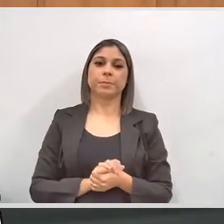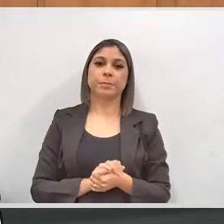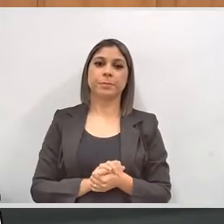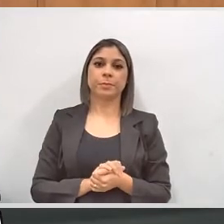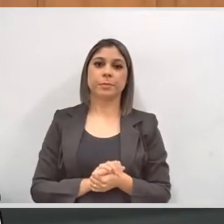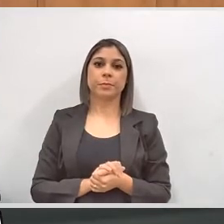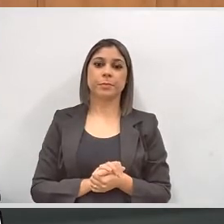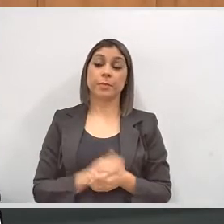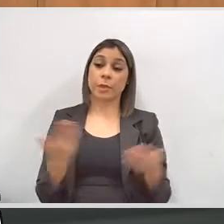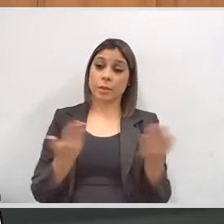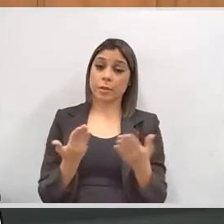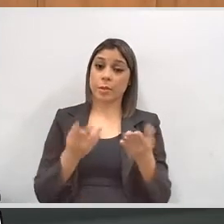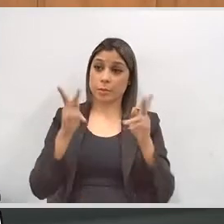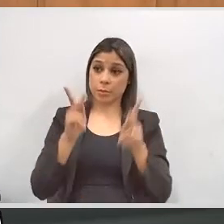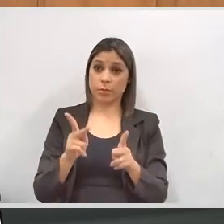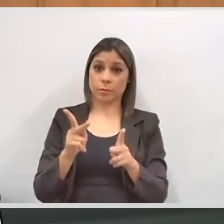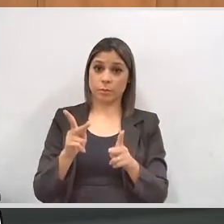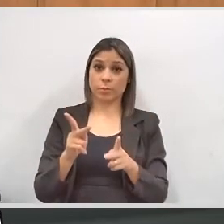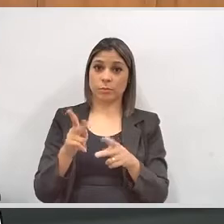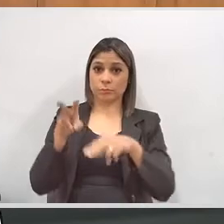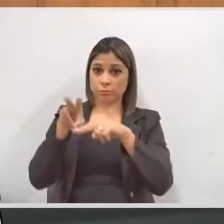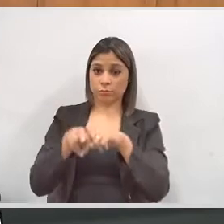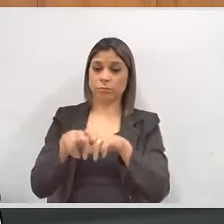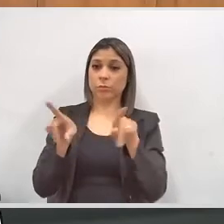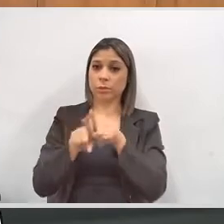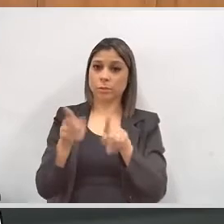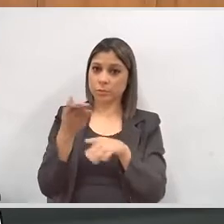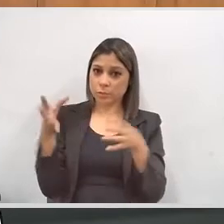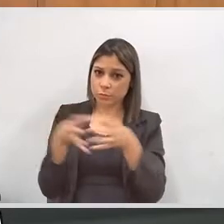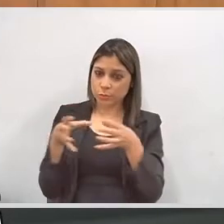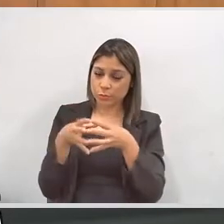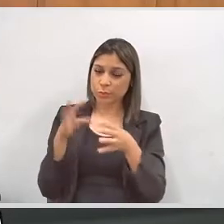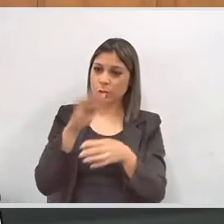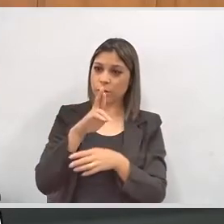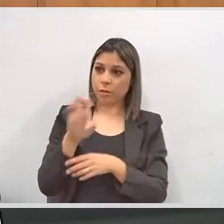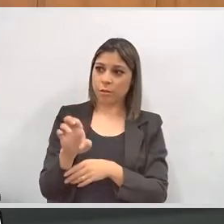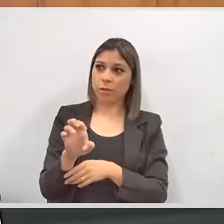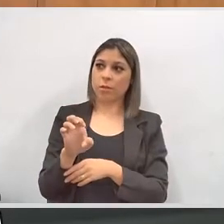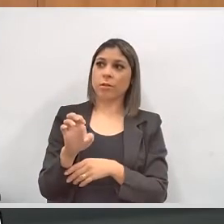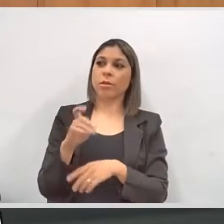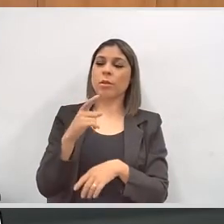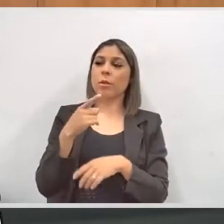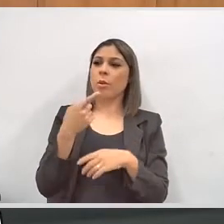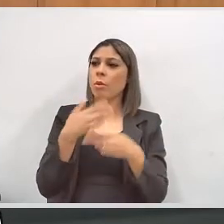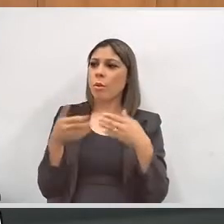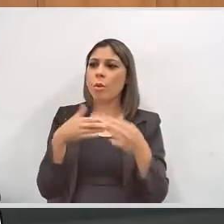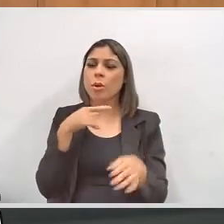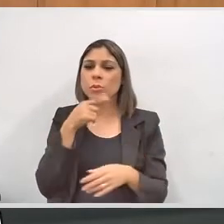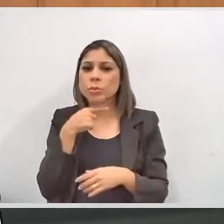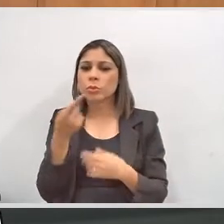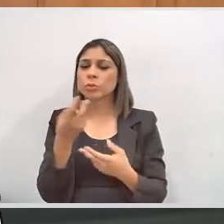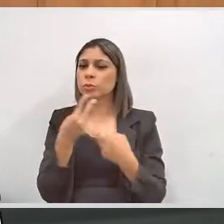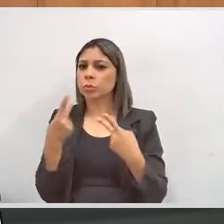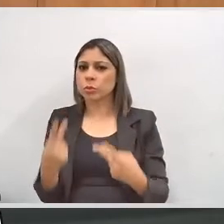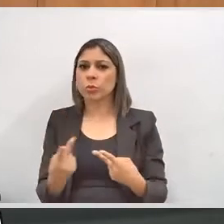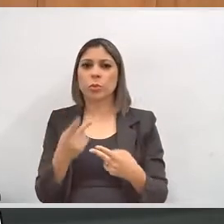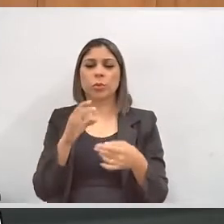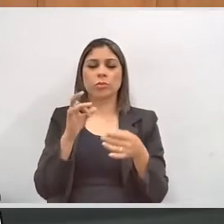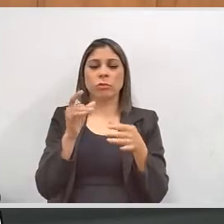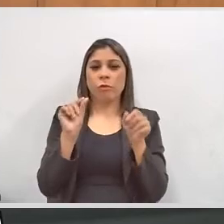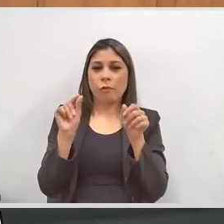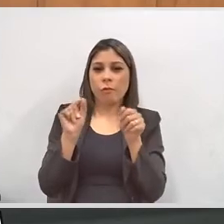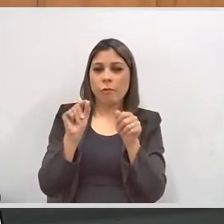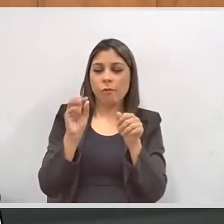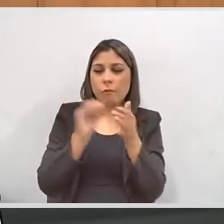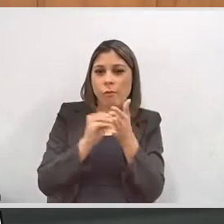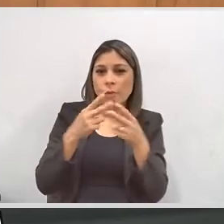nós daremos oportunidade para que as pessoas que estão participando, inclusive vocês da comissão, qualquer esclarecimento em que possa